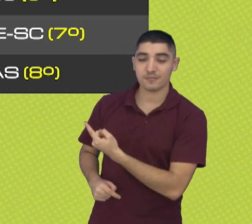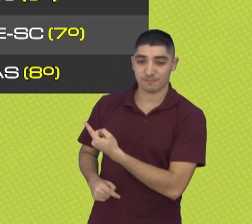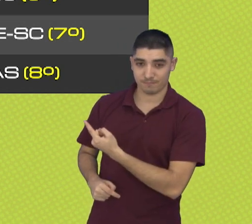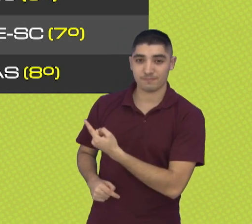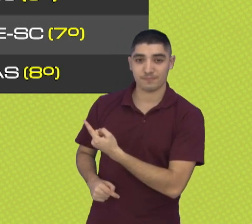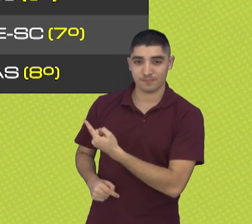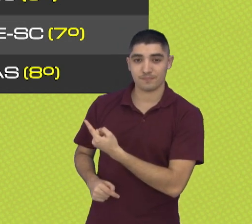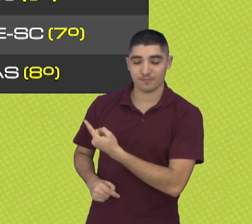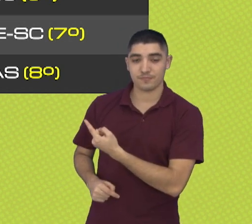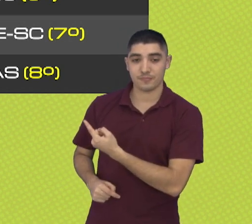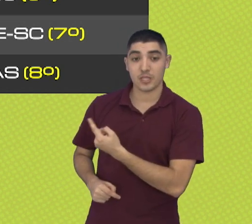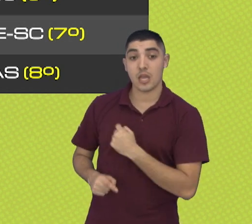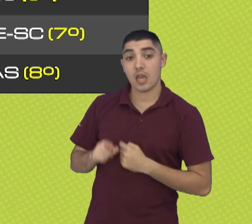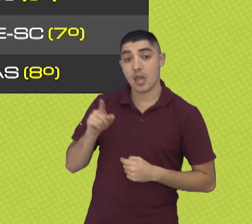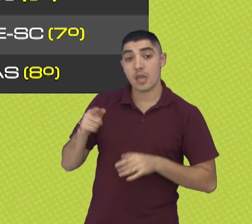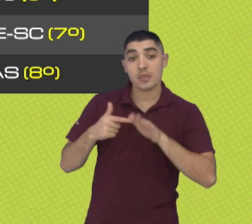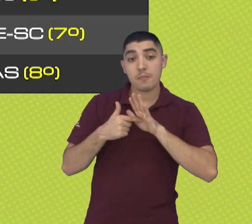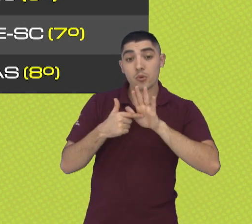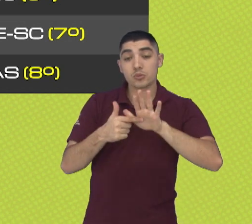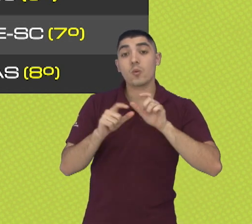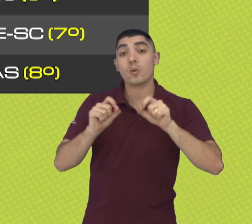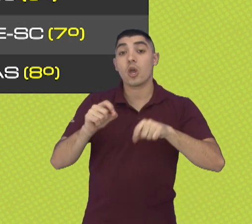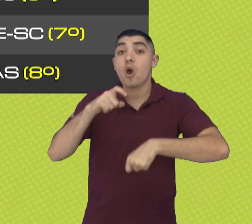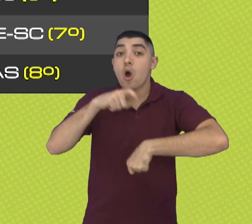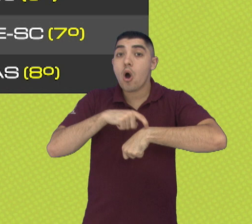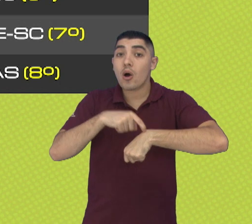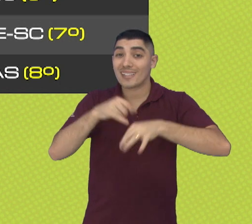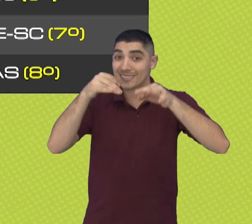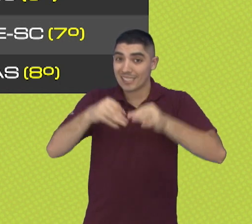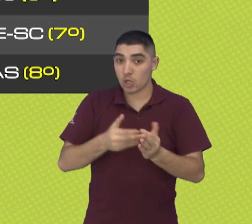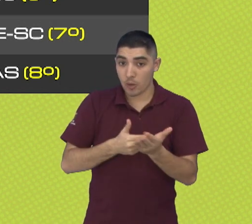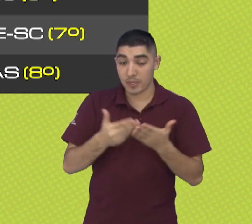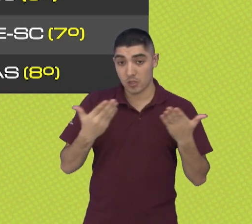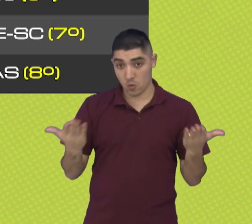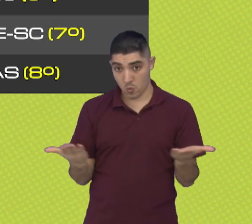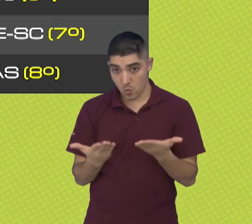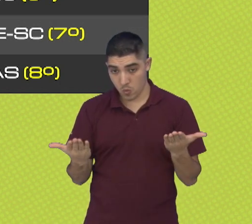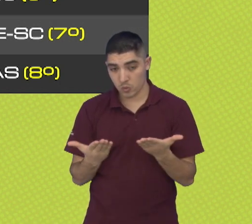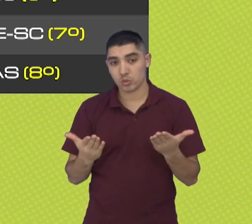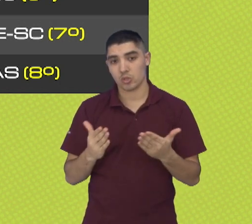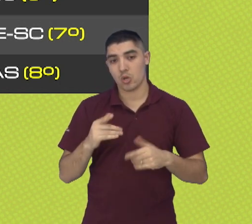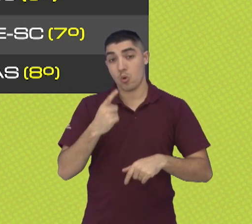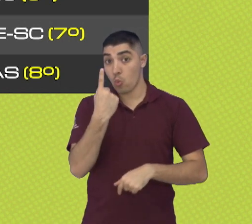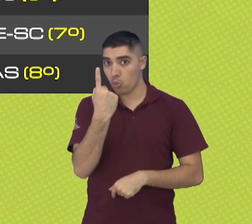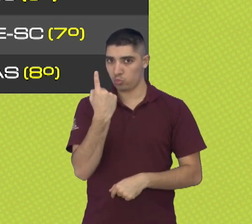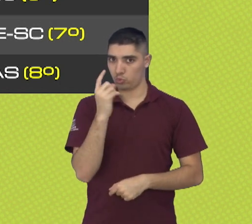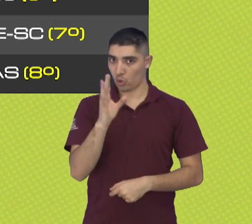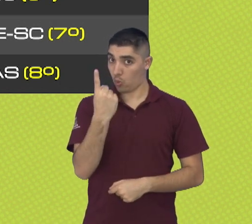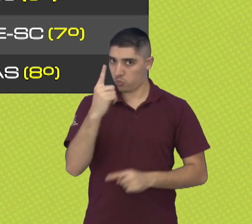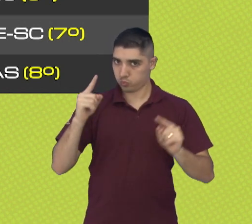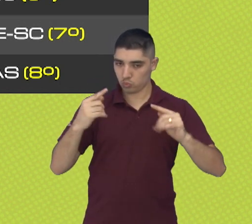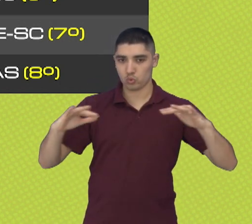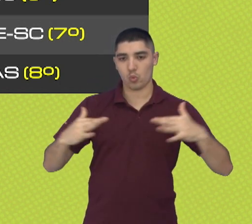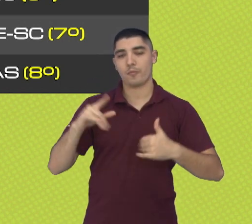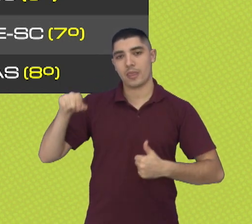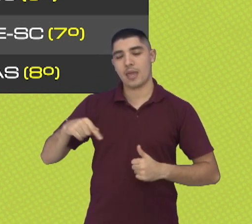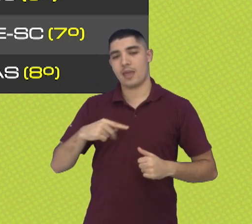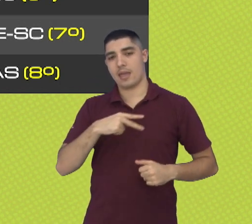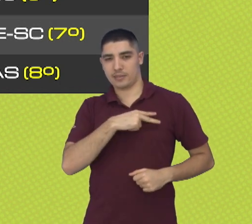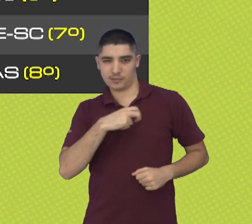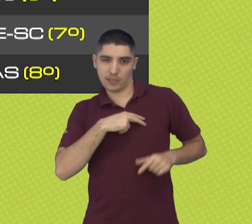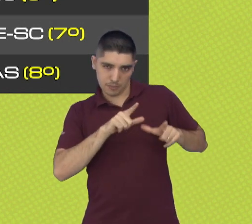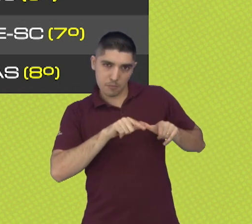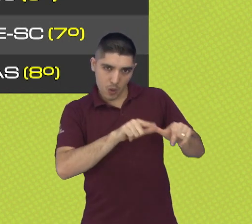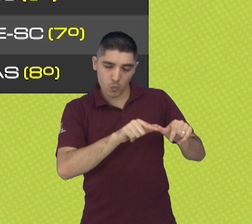mas aqui ele está em ordem cronológica da realização das partidas. Portanto, hoje, jogo único, 18h30, o terceiro colocado, o Sese, o Sese